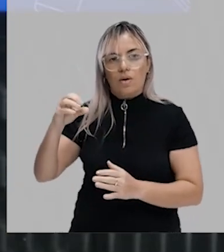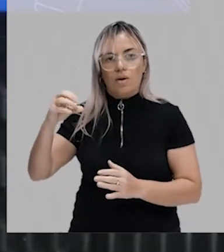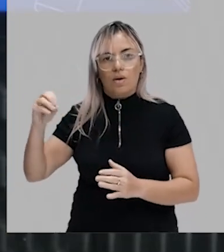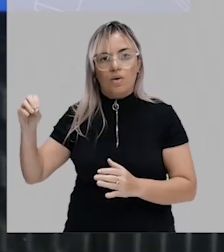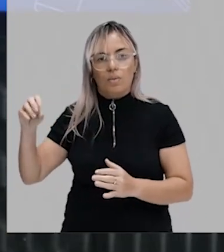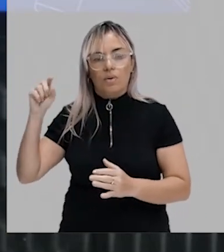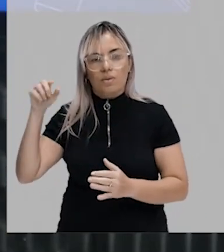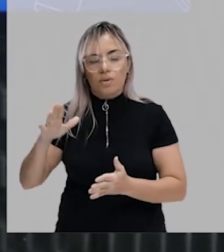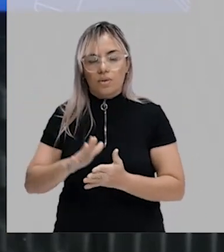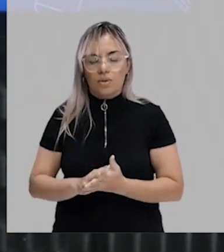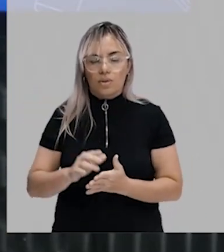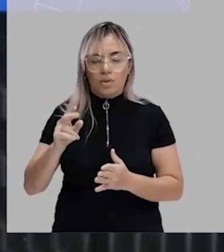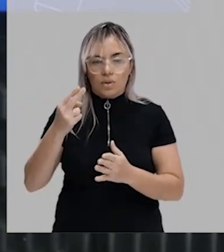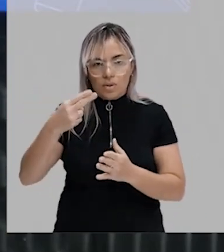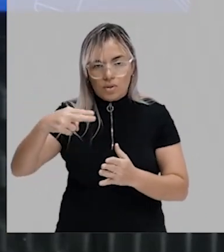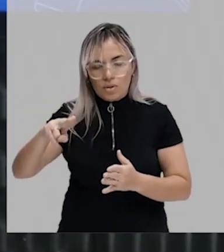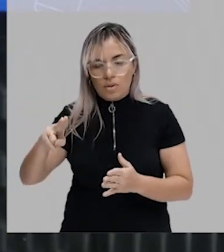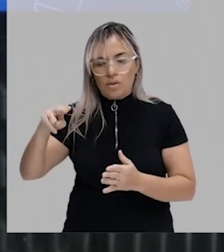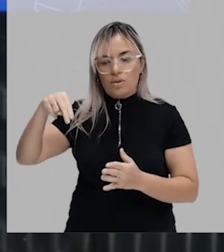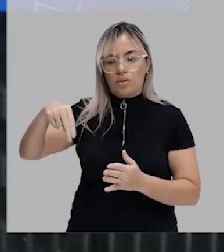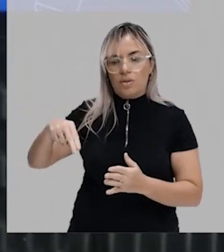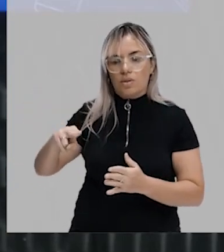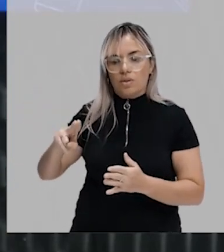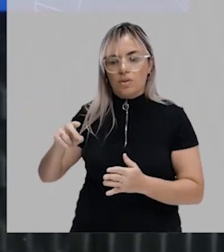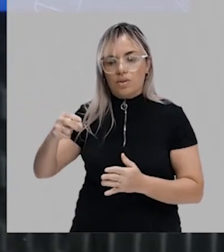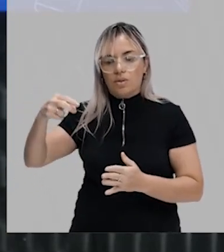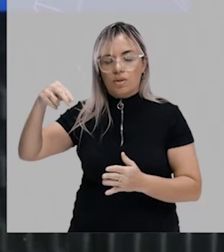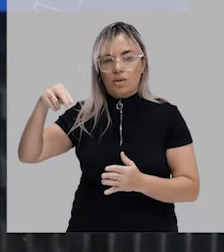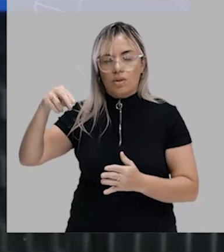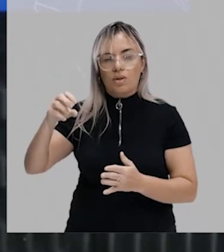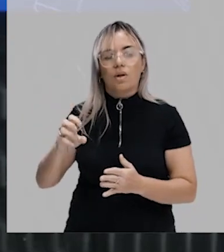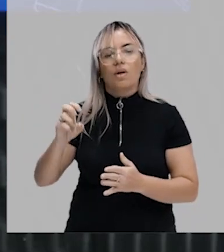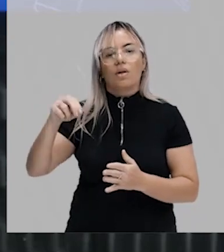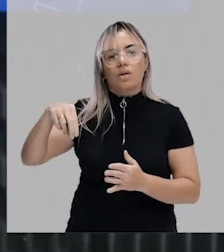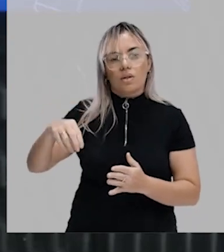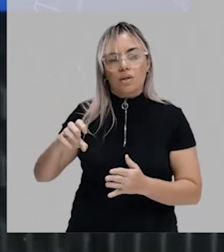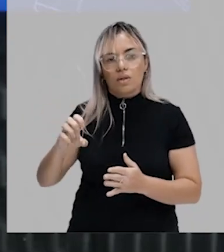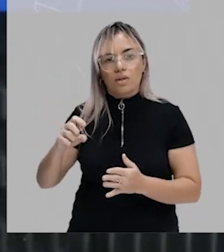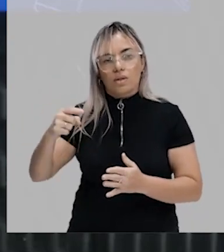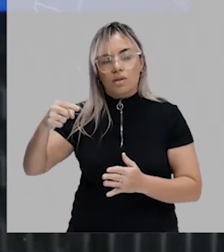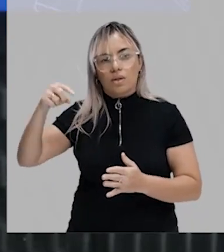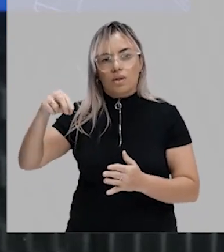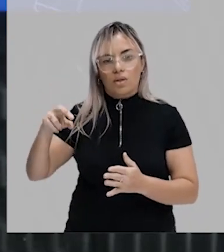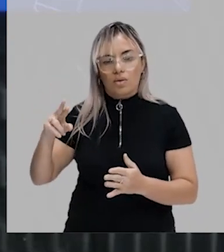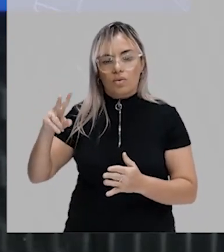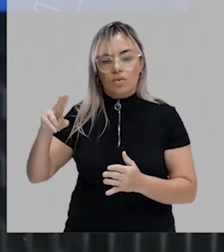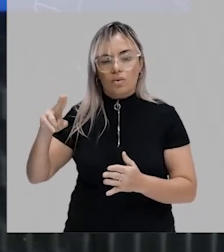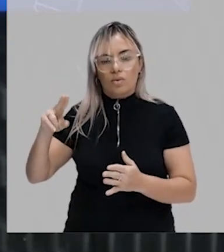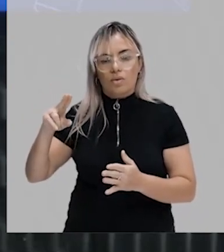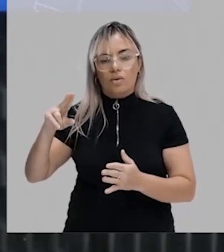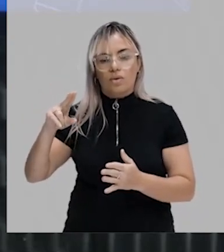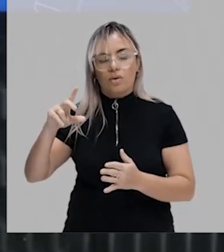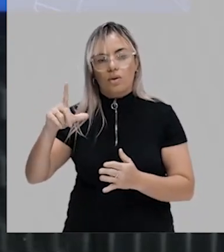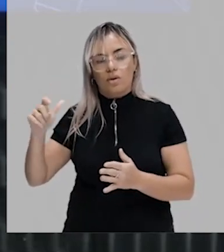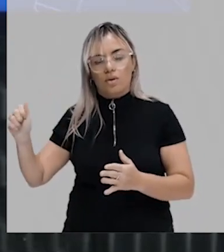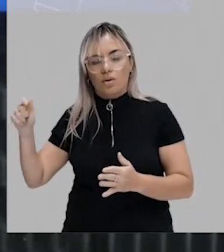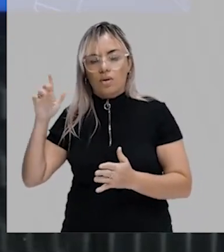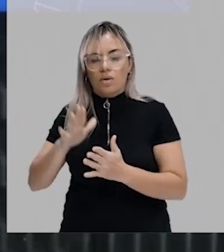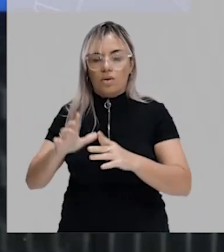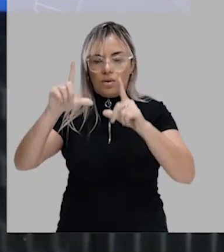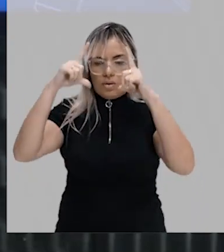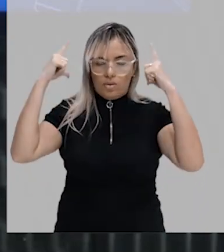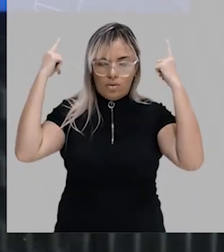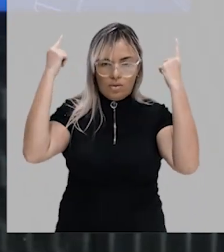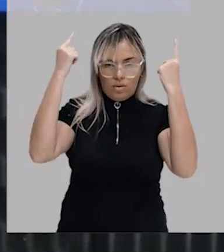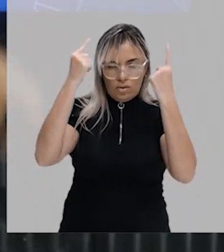tubo nervoso, a gente chama esse momento aqui chamado de neurula. Então por que neurula? Neurula vem do grego